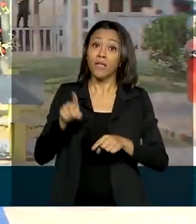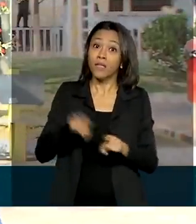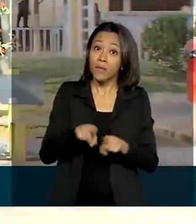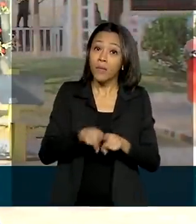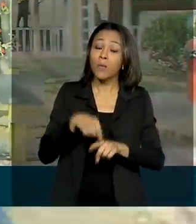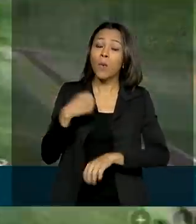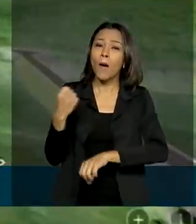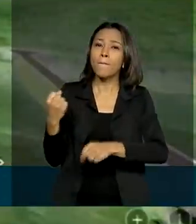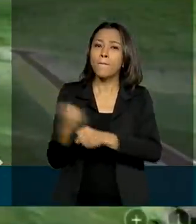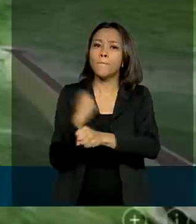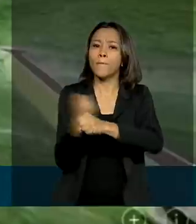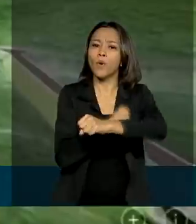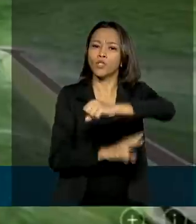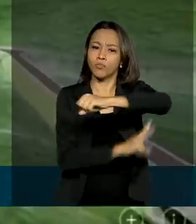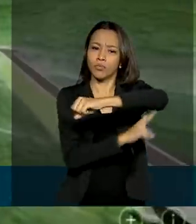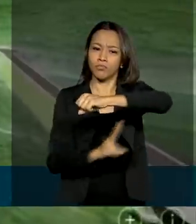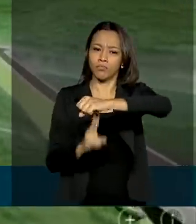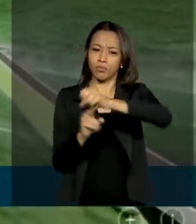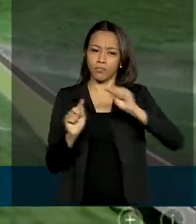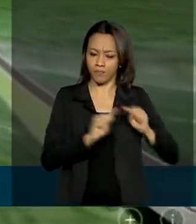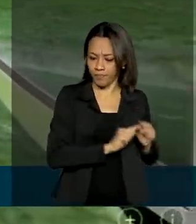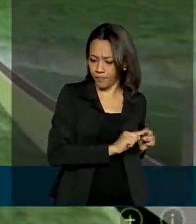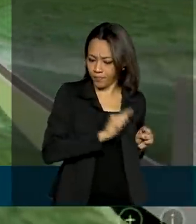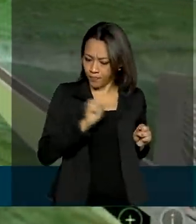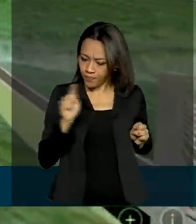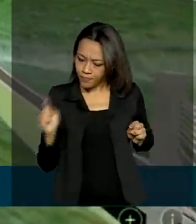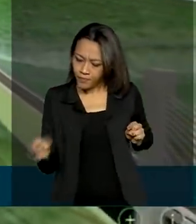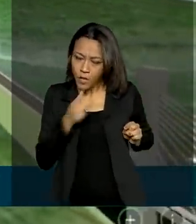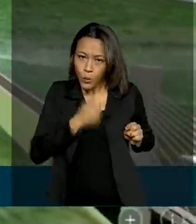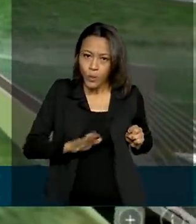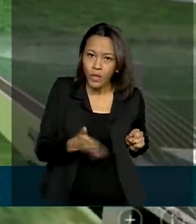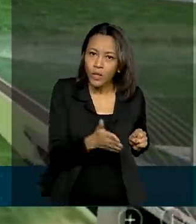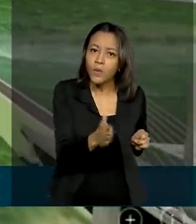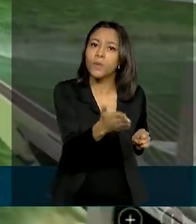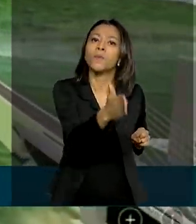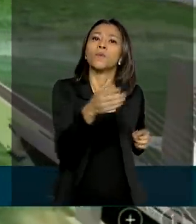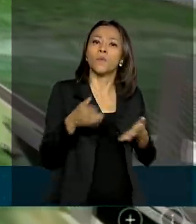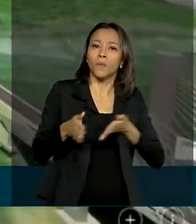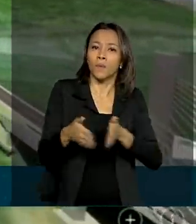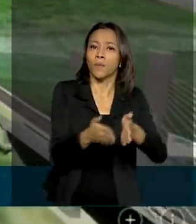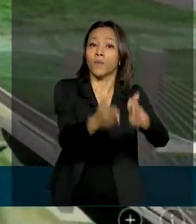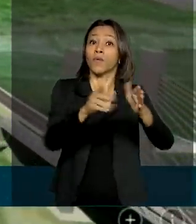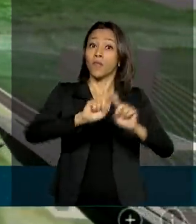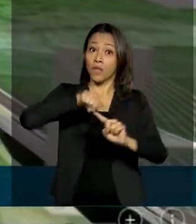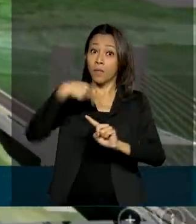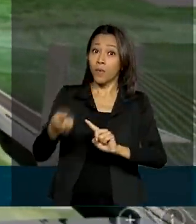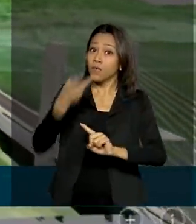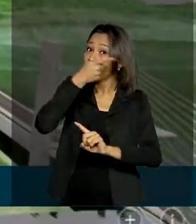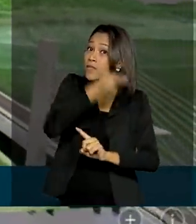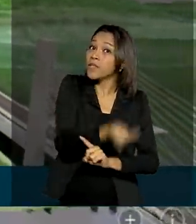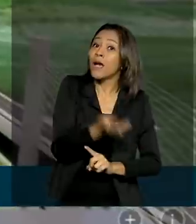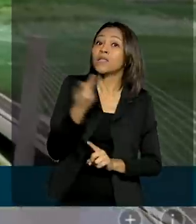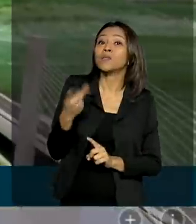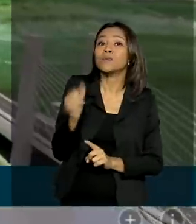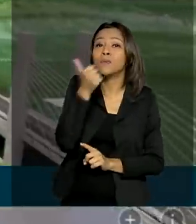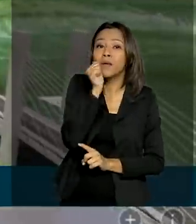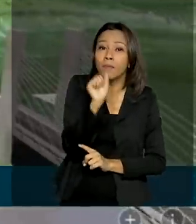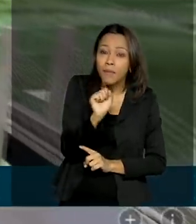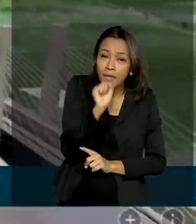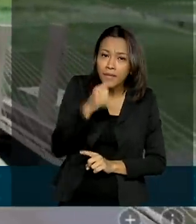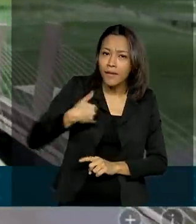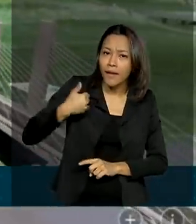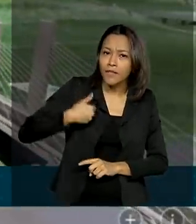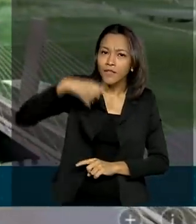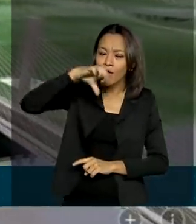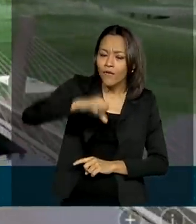estalhada que liga as duas margens do Rio Ribeira. O presidente Bolsonaro depois vai visitar sua mãe, dona Olinda, de 93 anos,